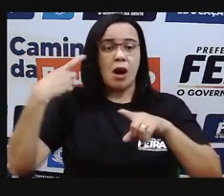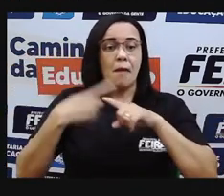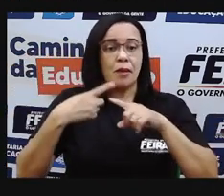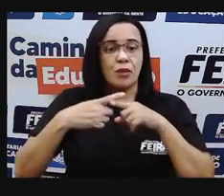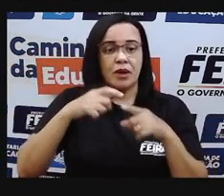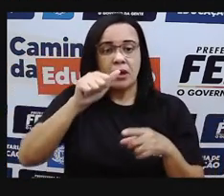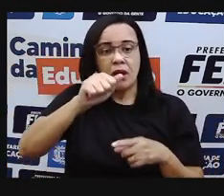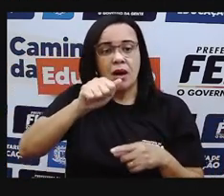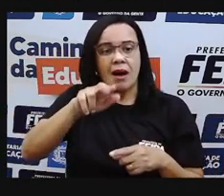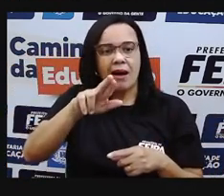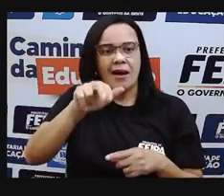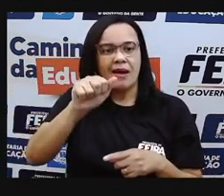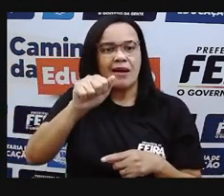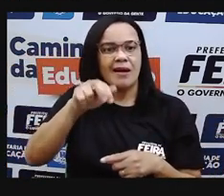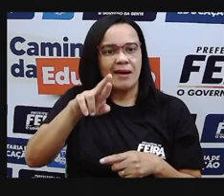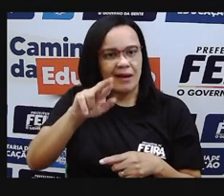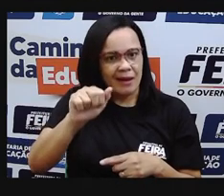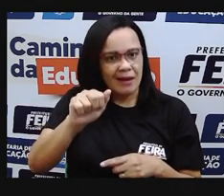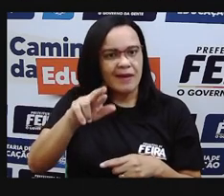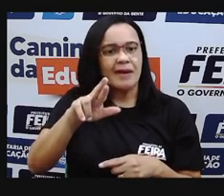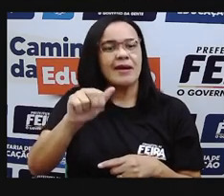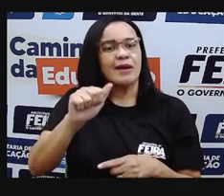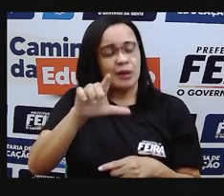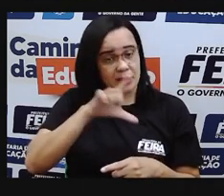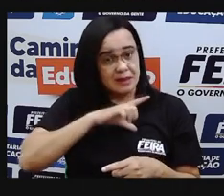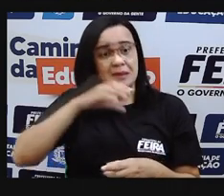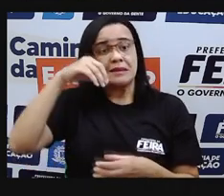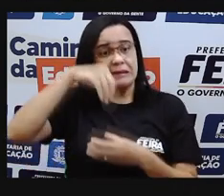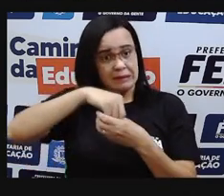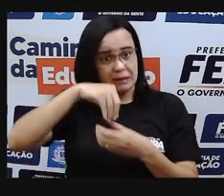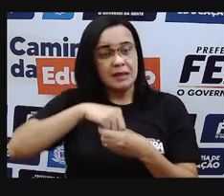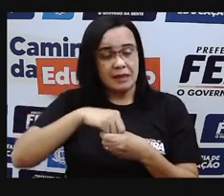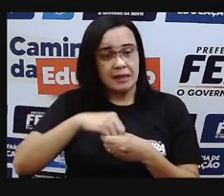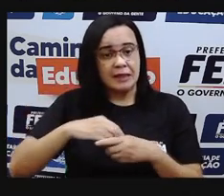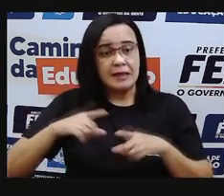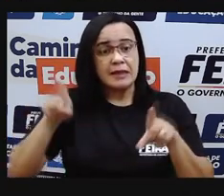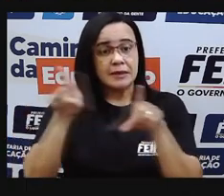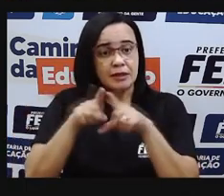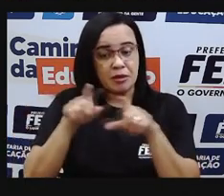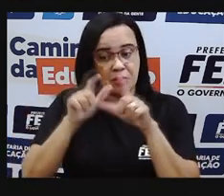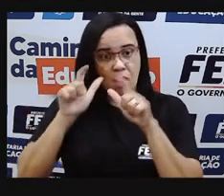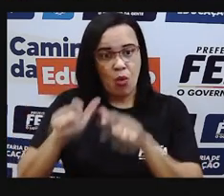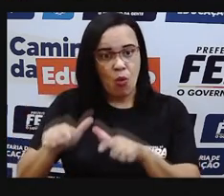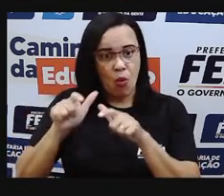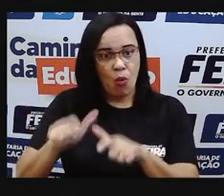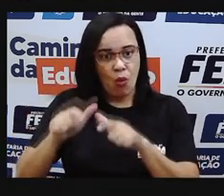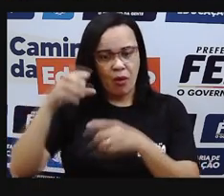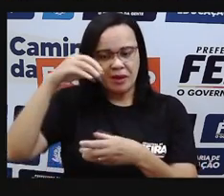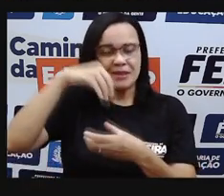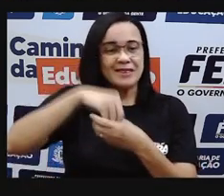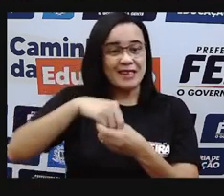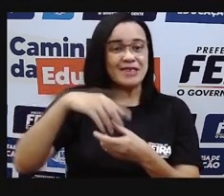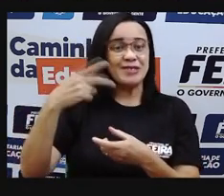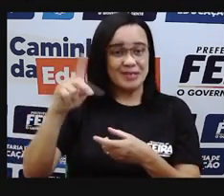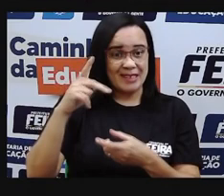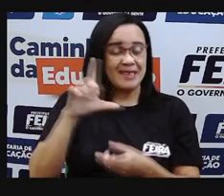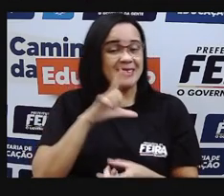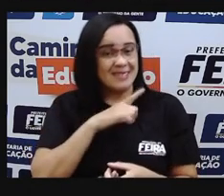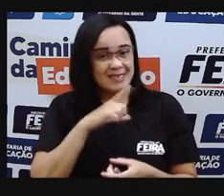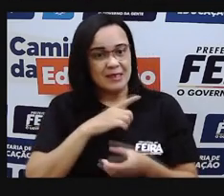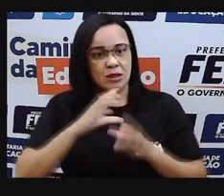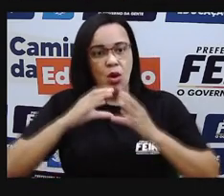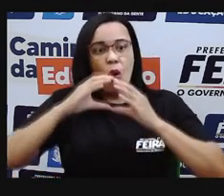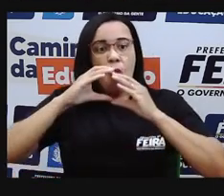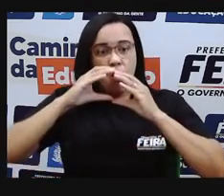ar, ele tem massa. Além disso, esse ar, ele está ocupando o quê? Espaço, né? Ele ocupa o espaço da bexiga.